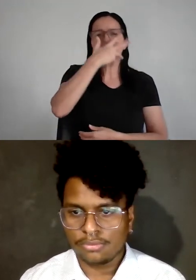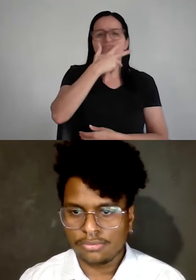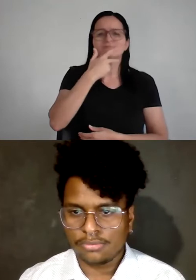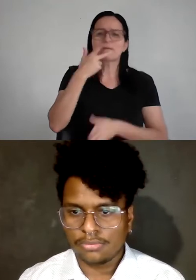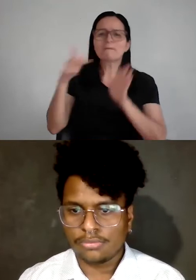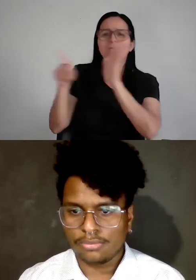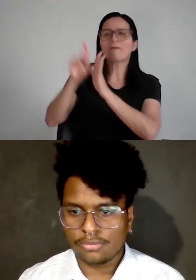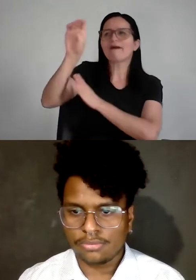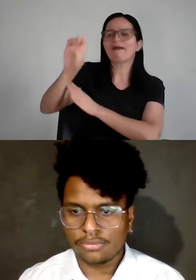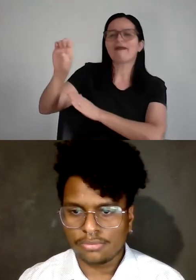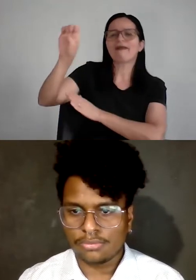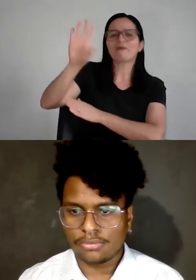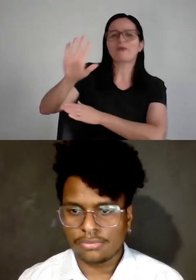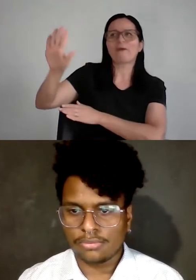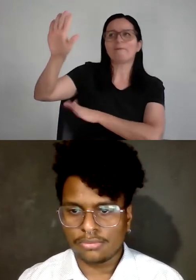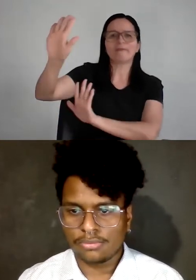ferrou com a cabeça da menina.